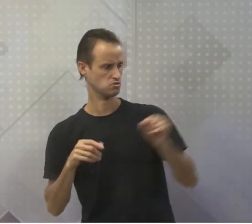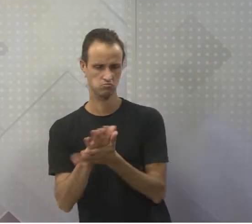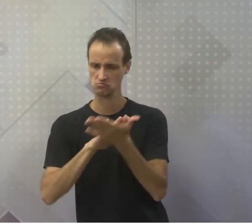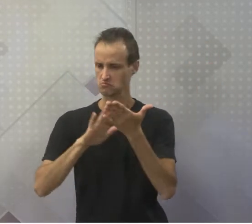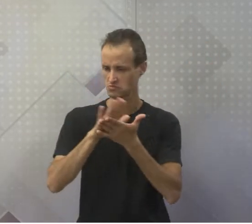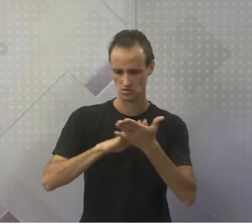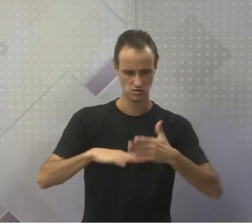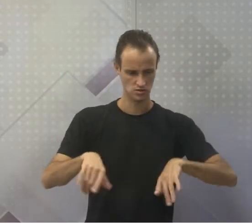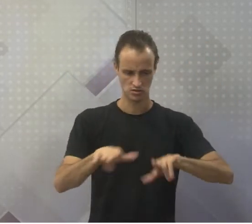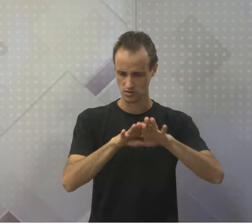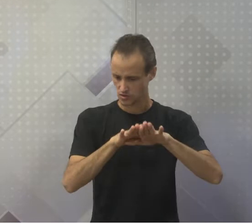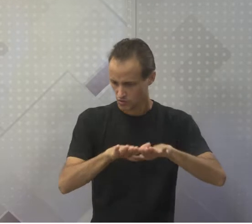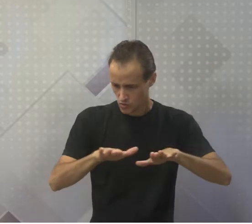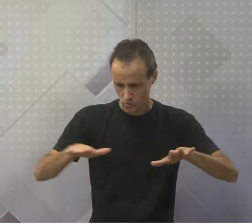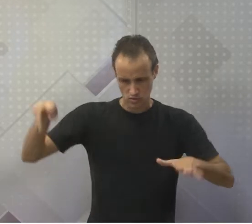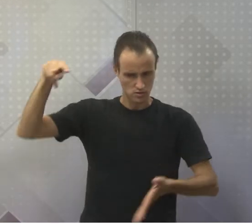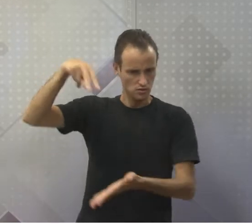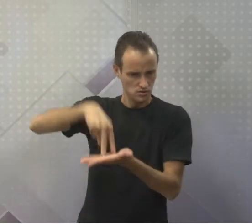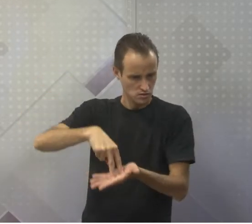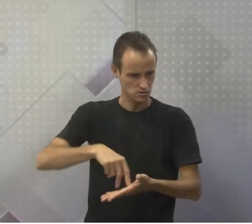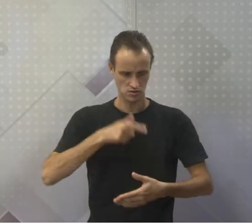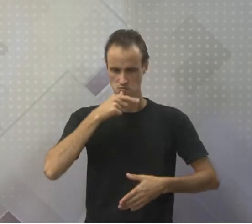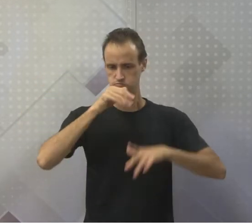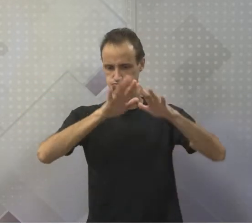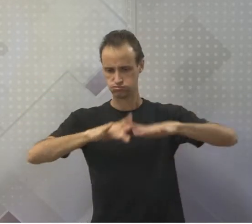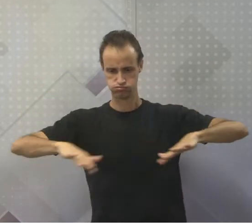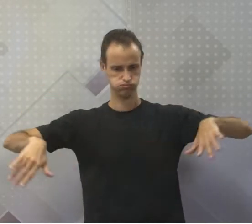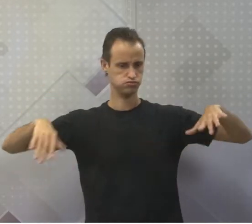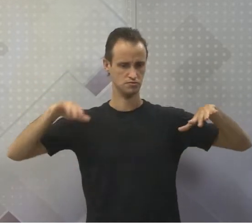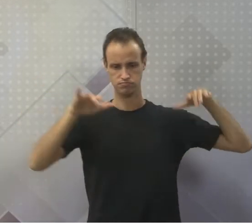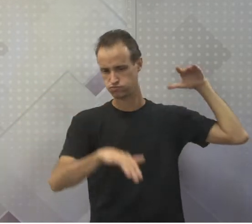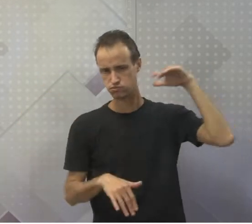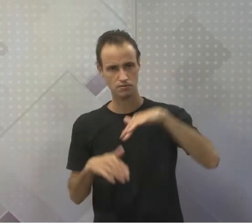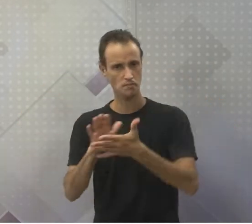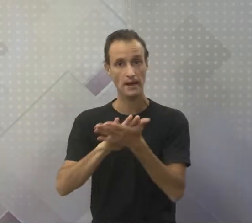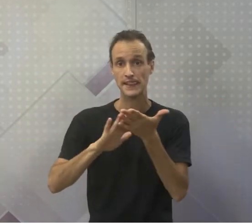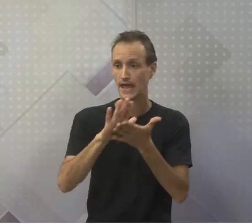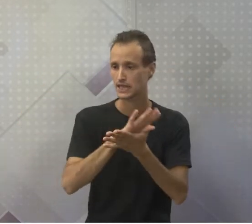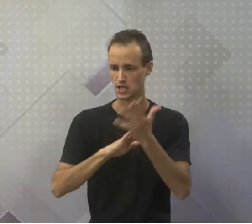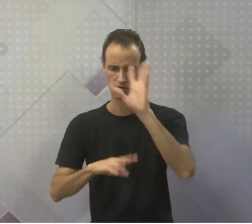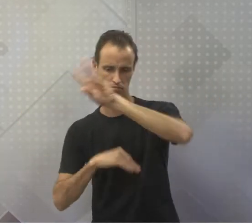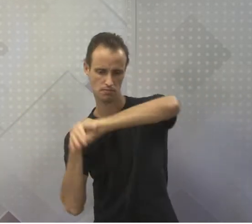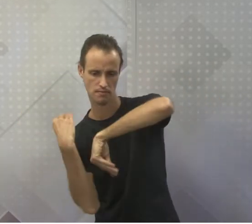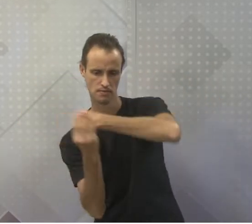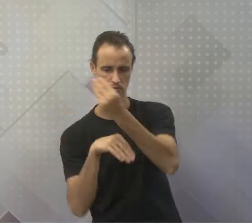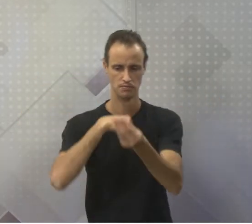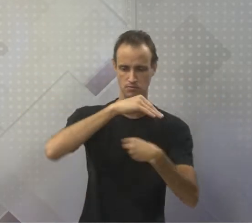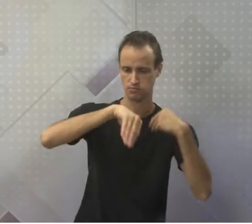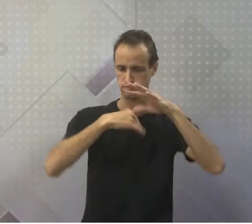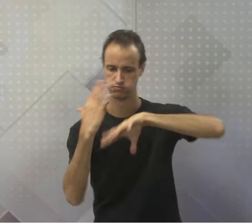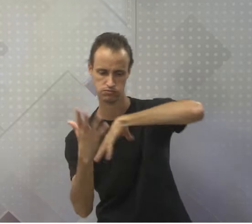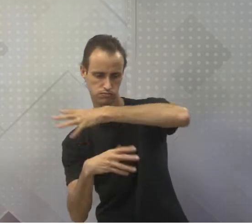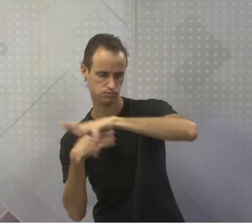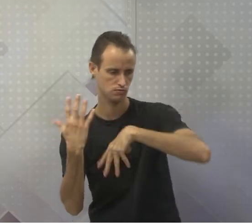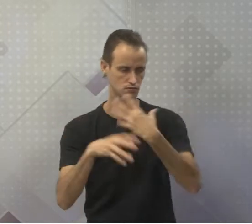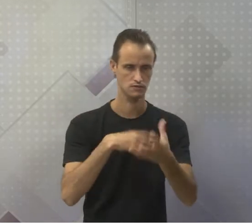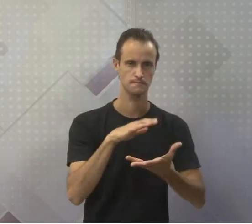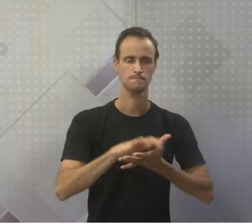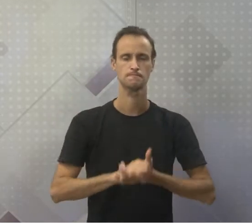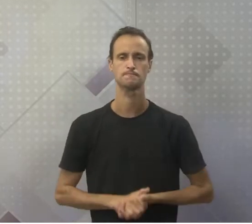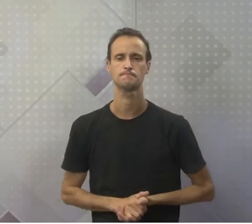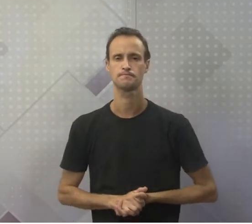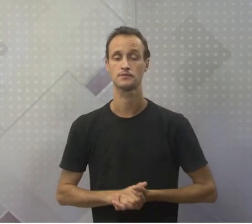chão para firmar os pés, nem mar para se nadar. Todos os elementos estavam misturados num caldo primitivo.